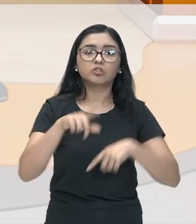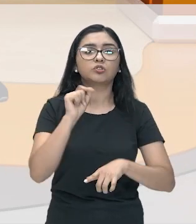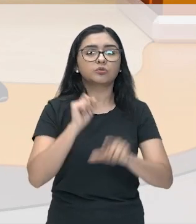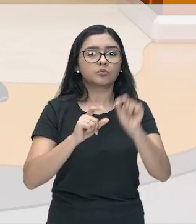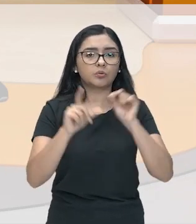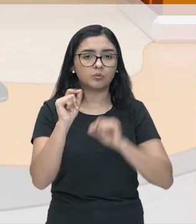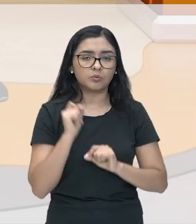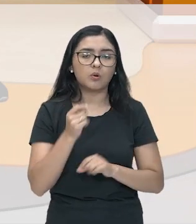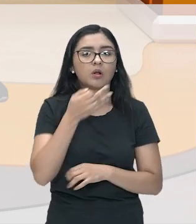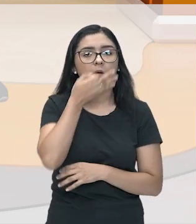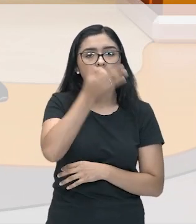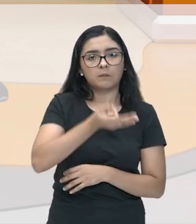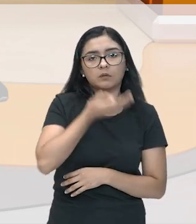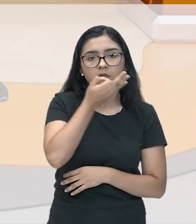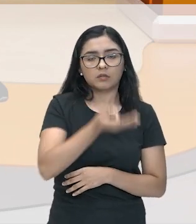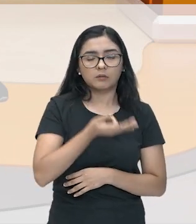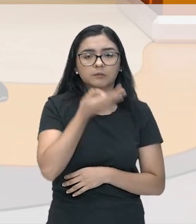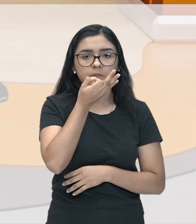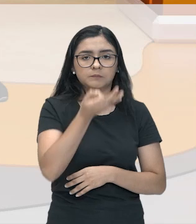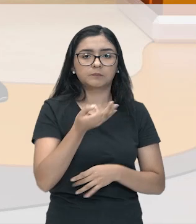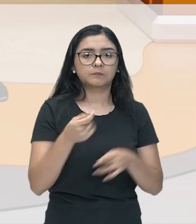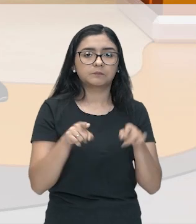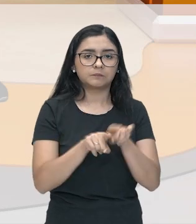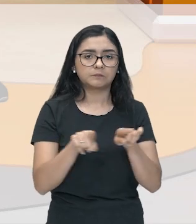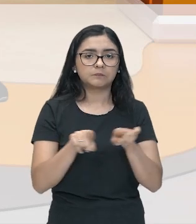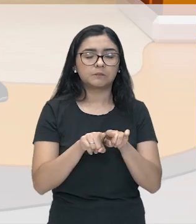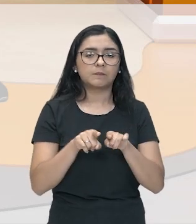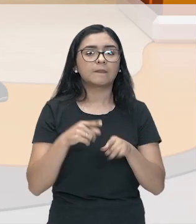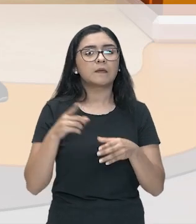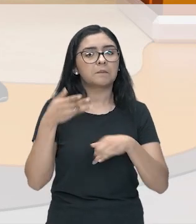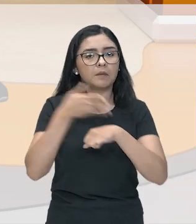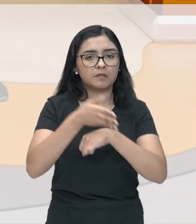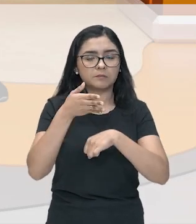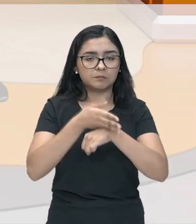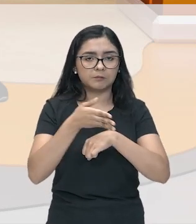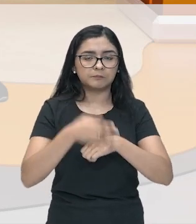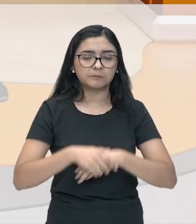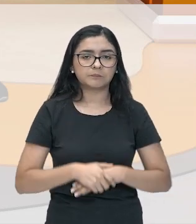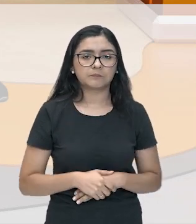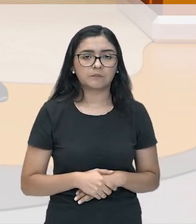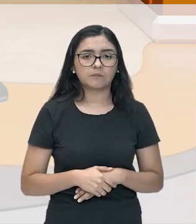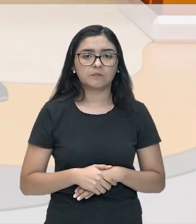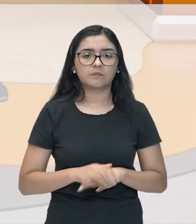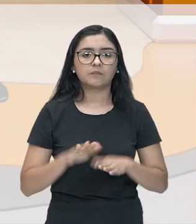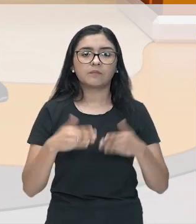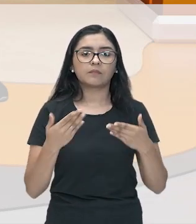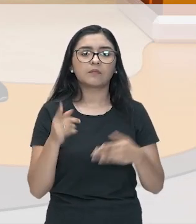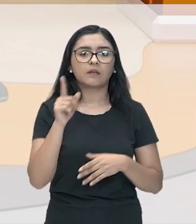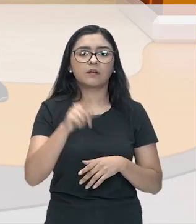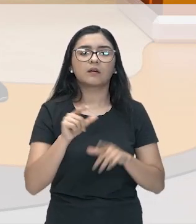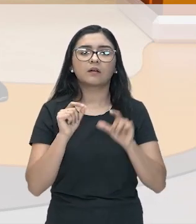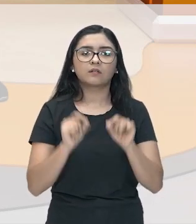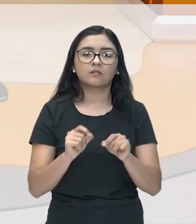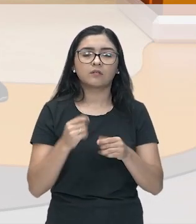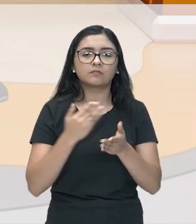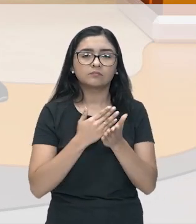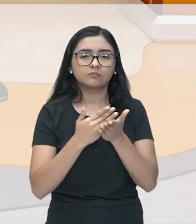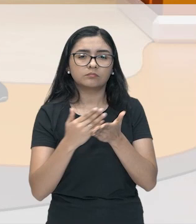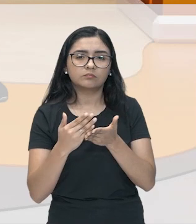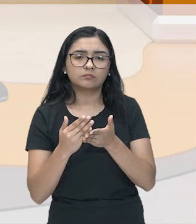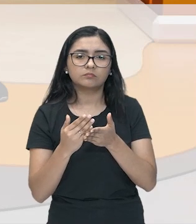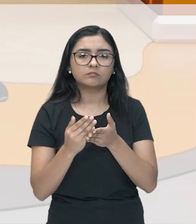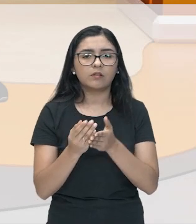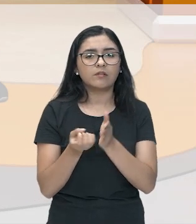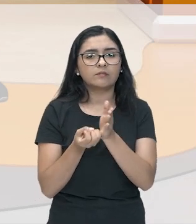opinar ali e escolher participar de alguma forma. Isso é como uma sementinha da democracia que